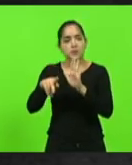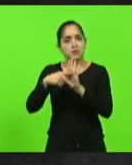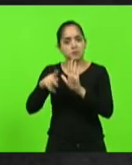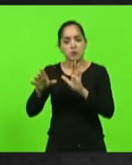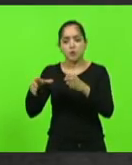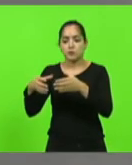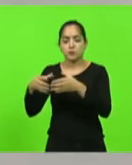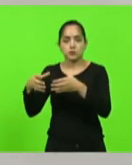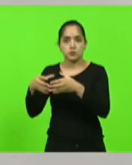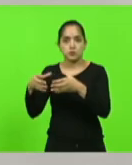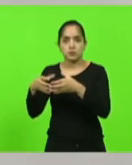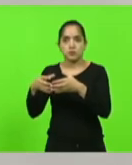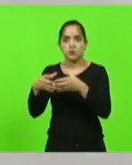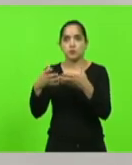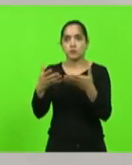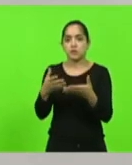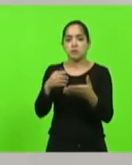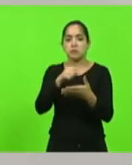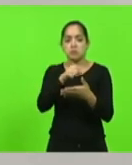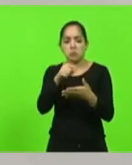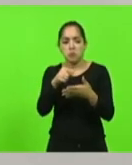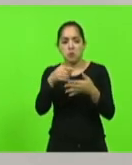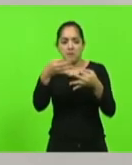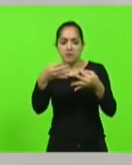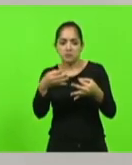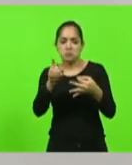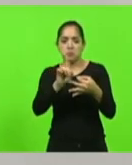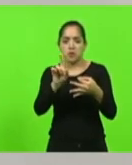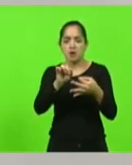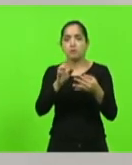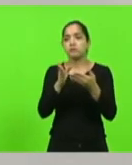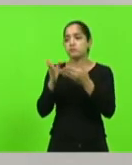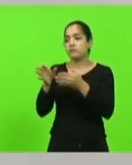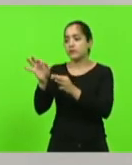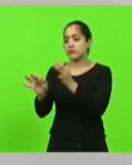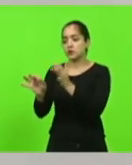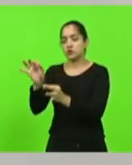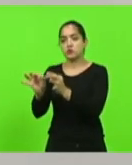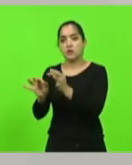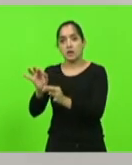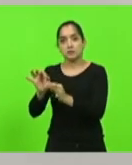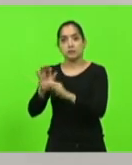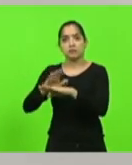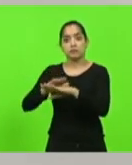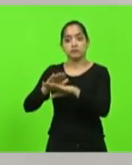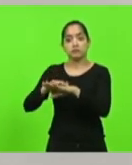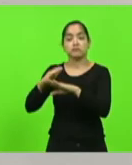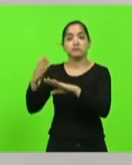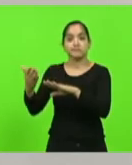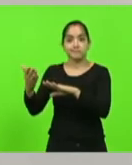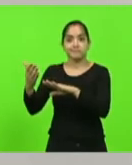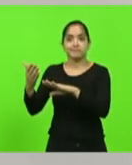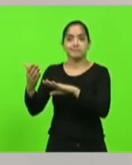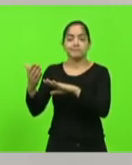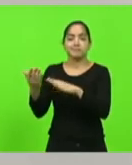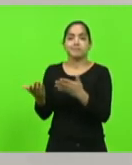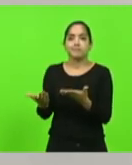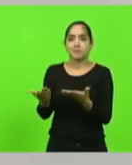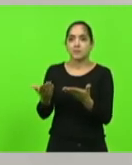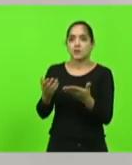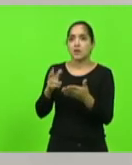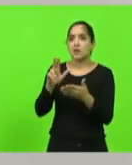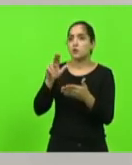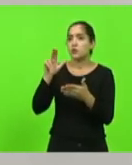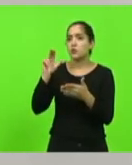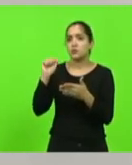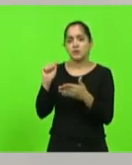ou seja, quem não tiver um desempenho adequado será julgado pelas suas corporações, pelos seus pares. Ou seja, nunca, é muito